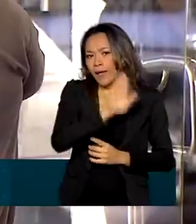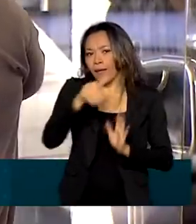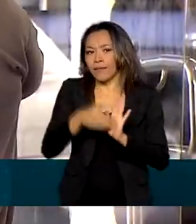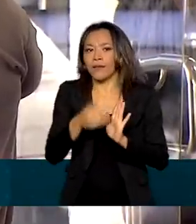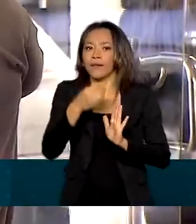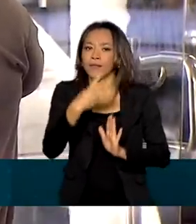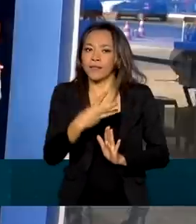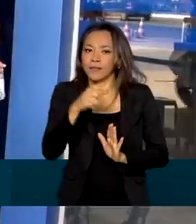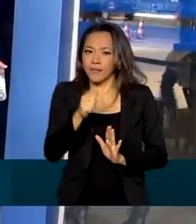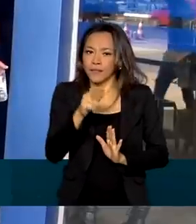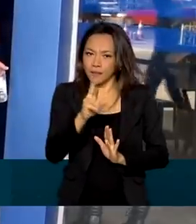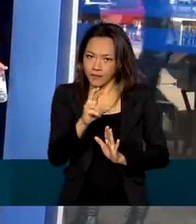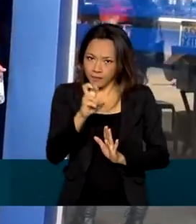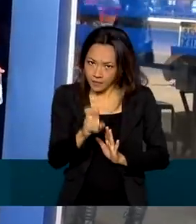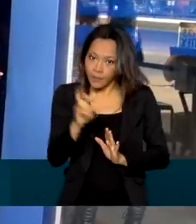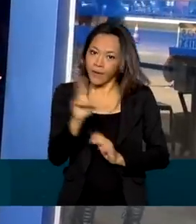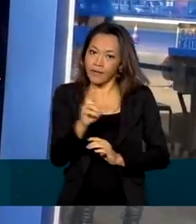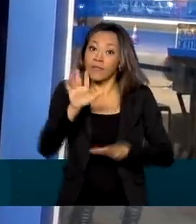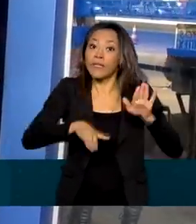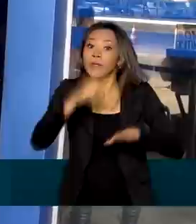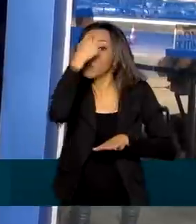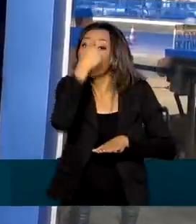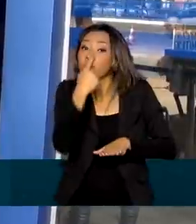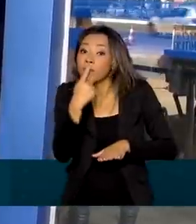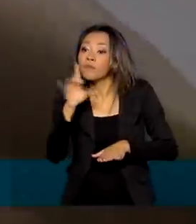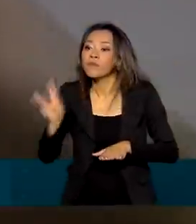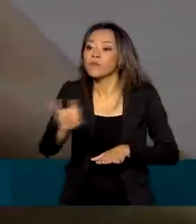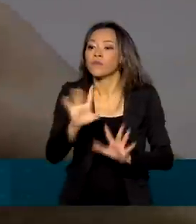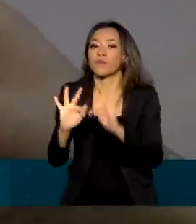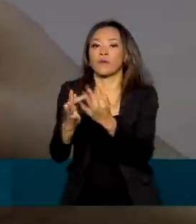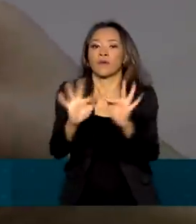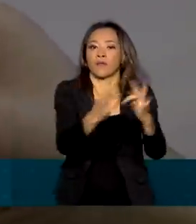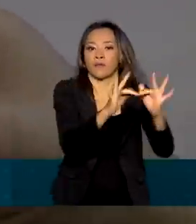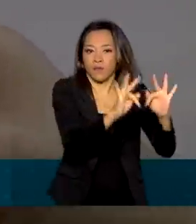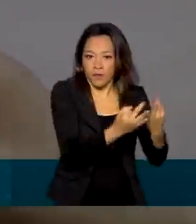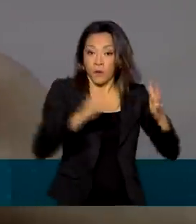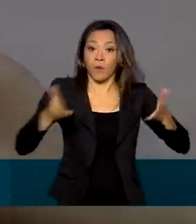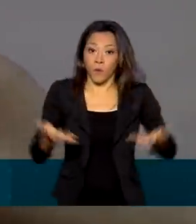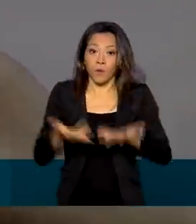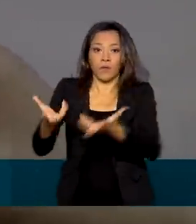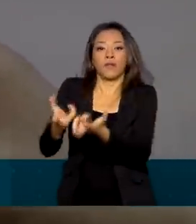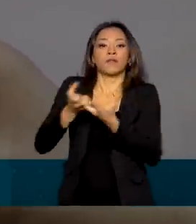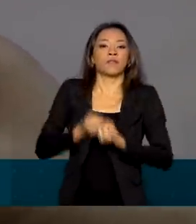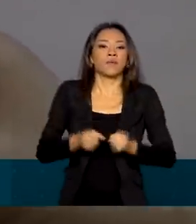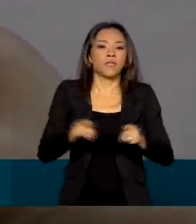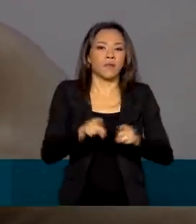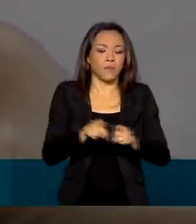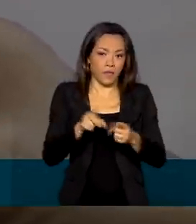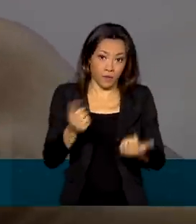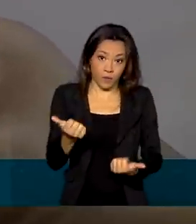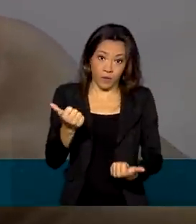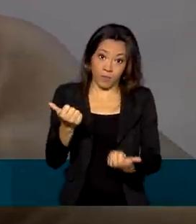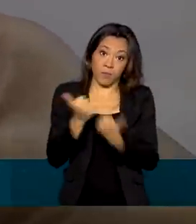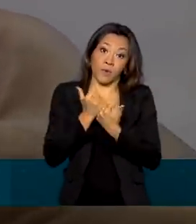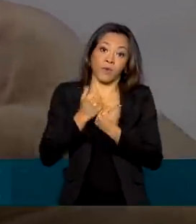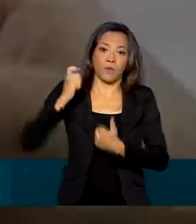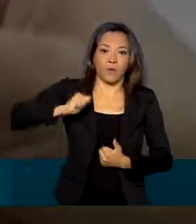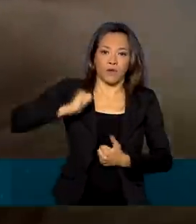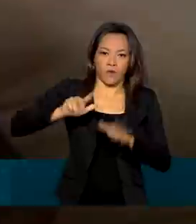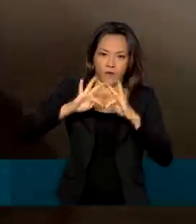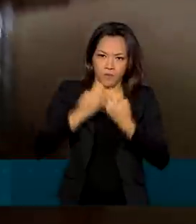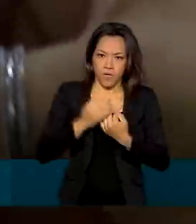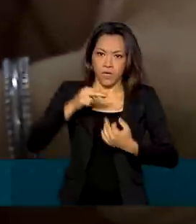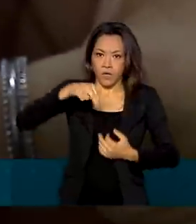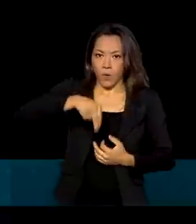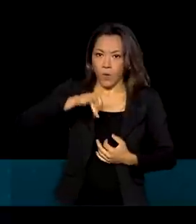375, dependendo do perfil da família. Também recebem hoje os beneficiários do Bolsa Família com o NIS Final 9. O dinheiro